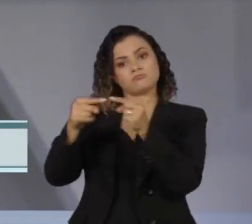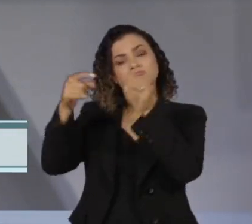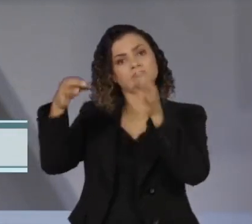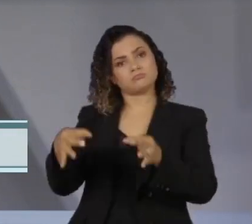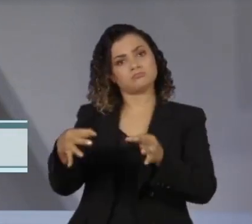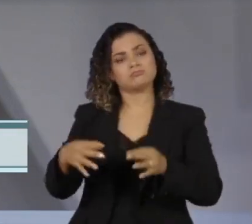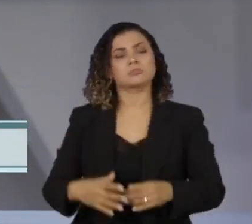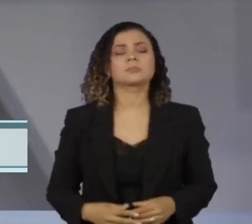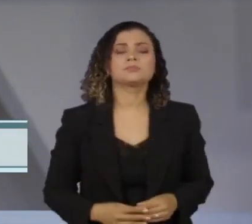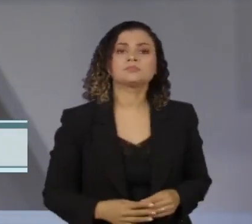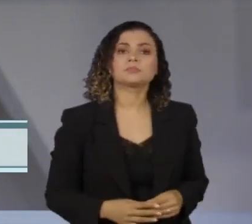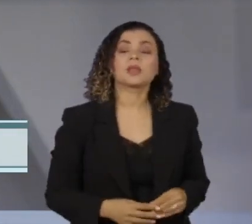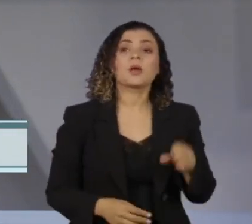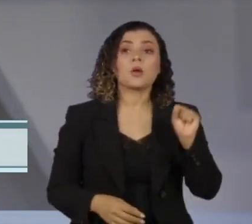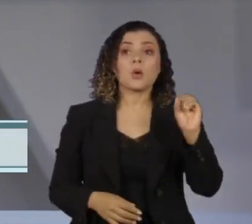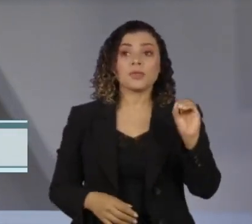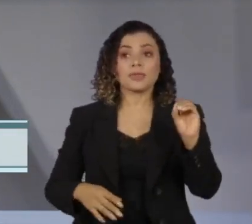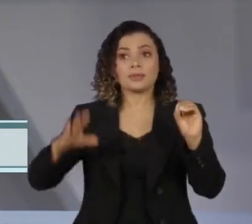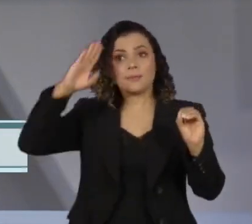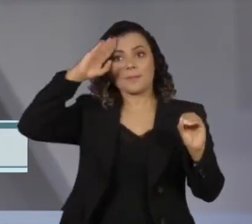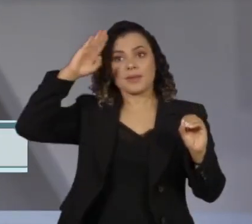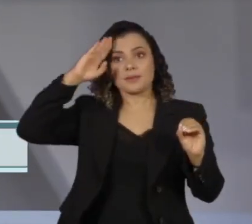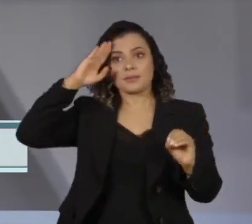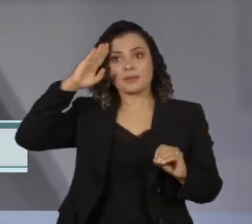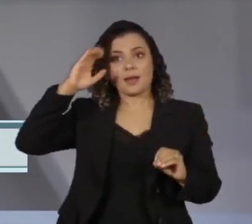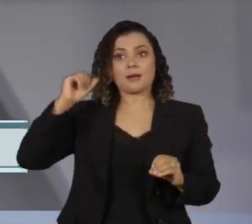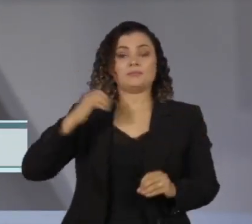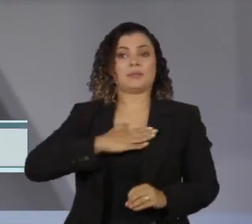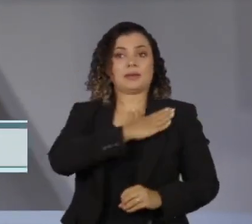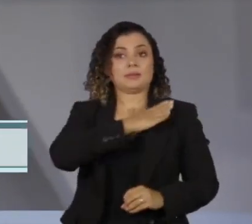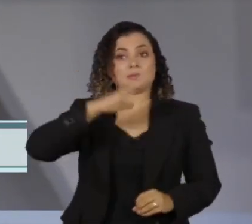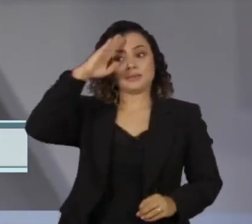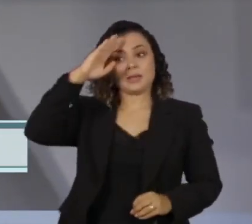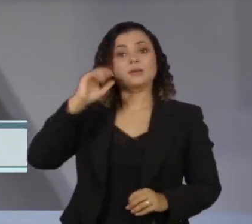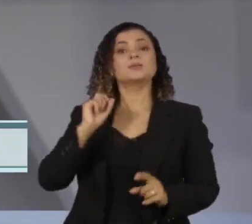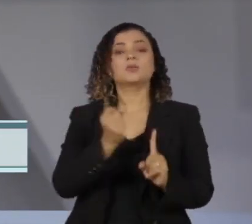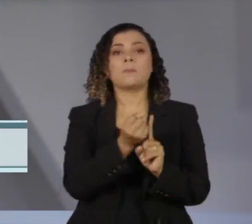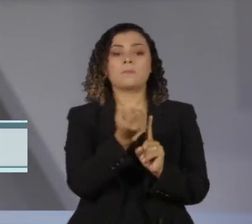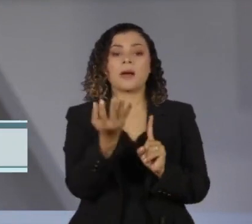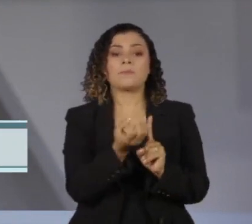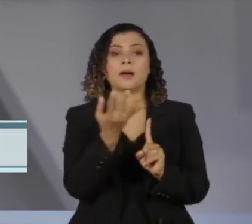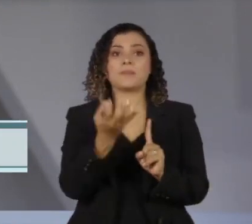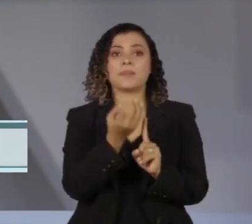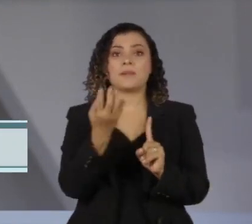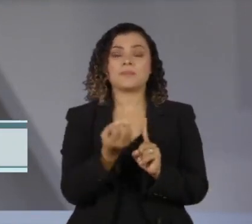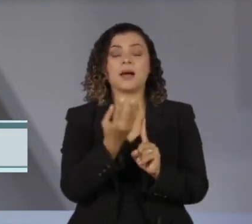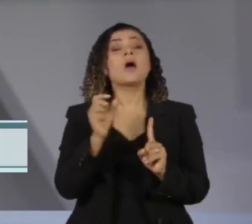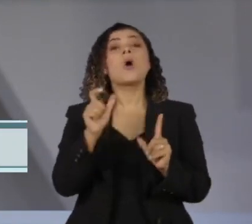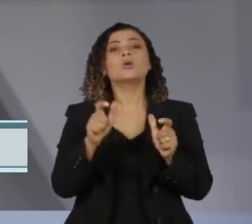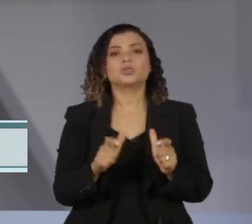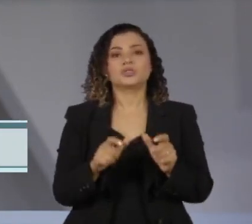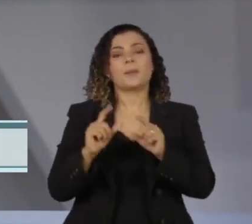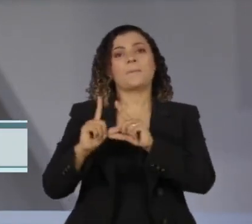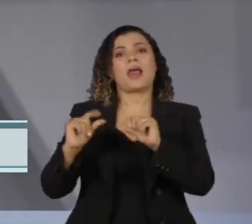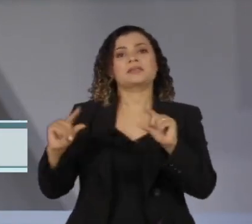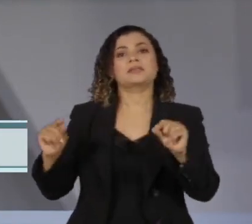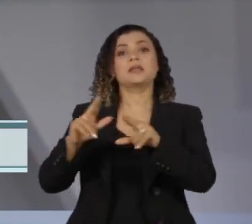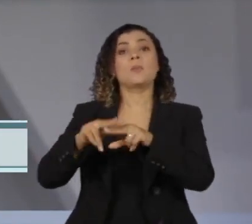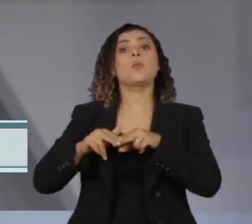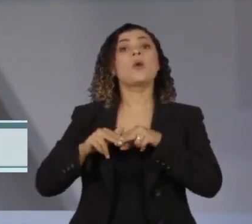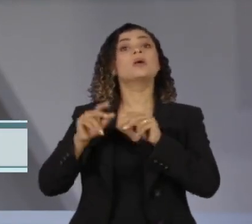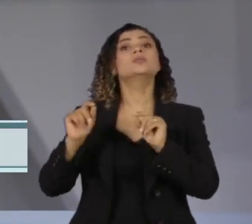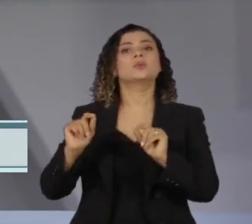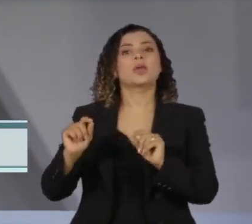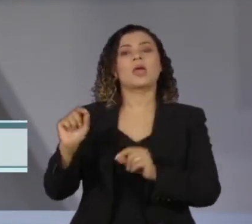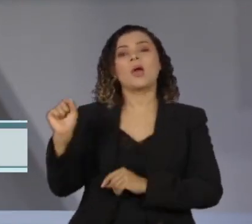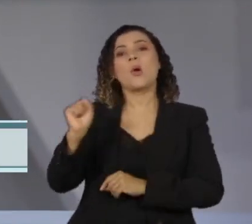Cerca de 80 militares do Exército serão ouvidos pela Polícia Federal em Brasília sobre os atos golpistas